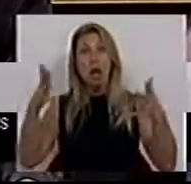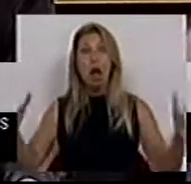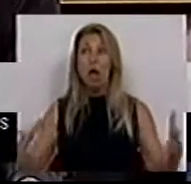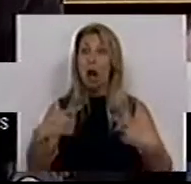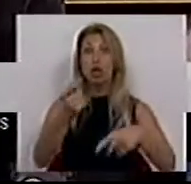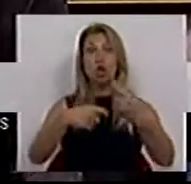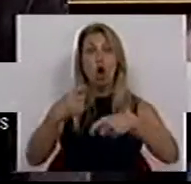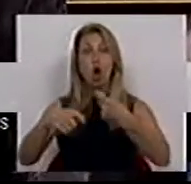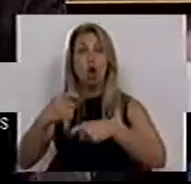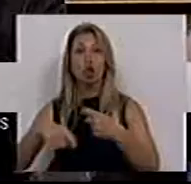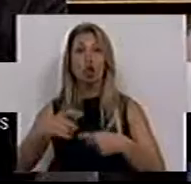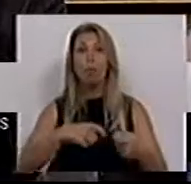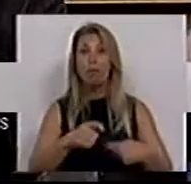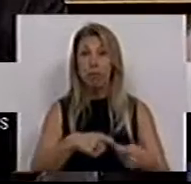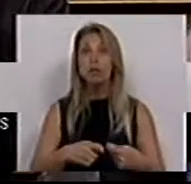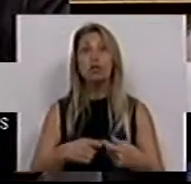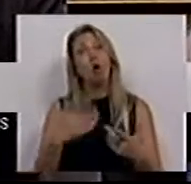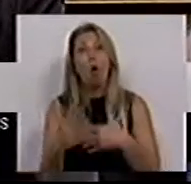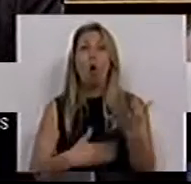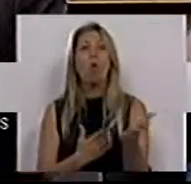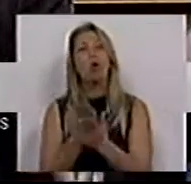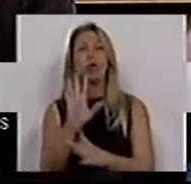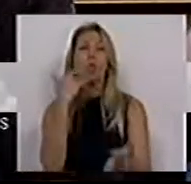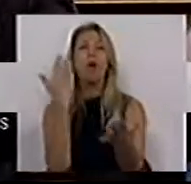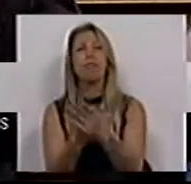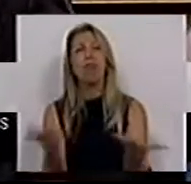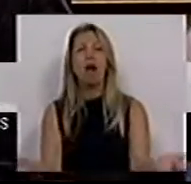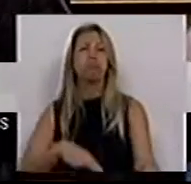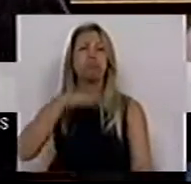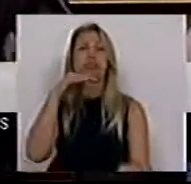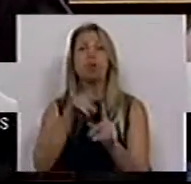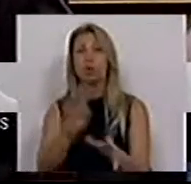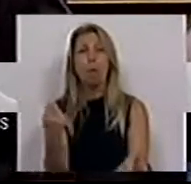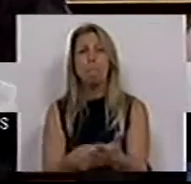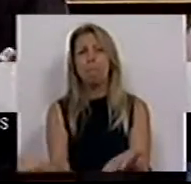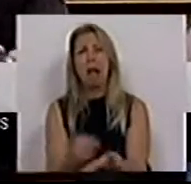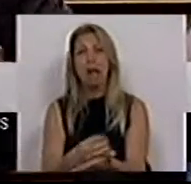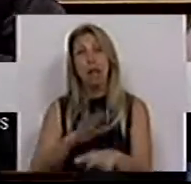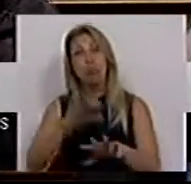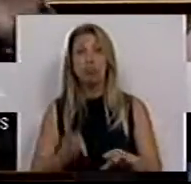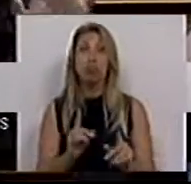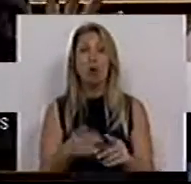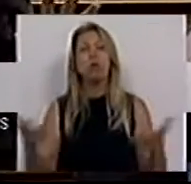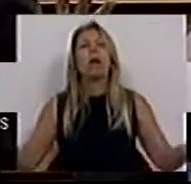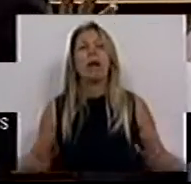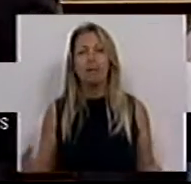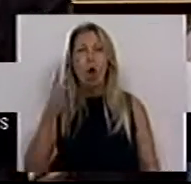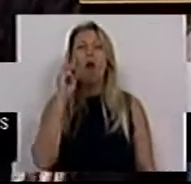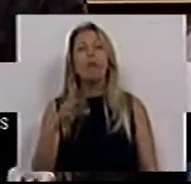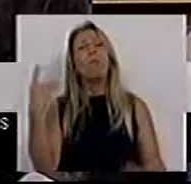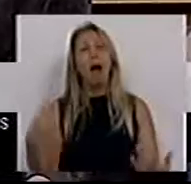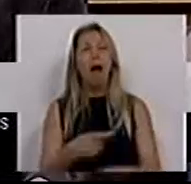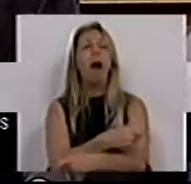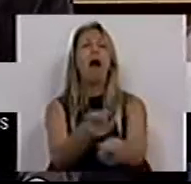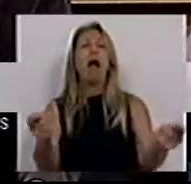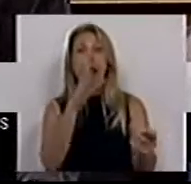promotores, continuem a gerar desperdícios sem pagar por isso. Ora, então nós vemos que na prática há uma redistribuição de bolo fiscal.